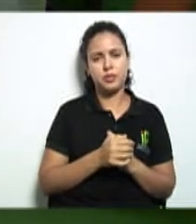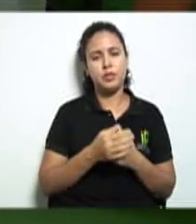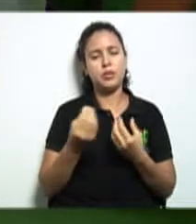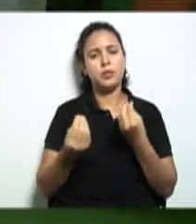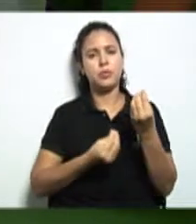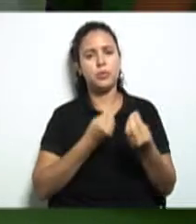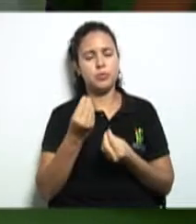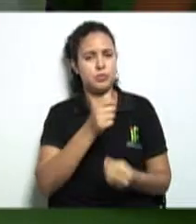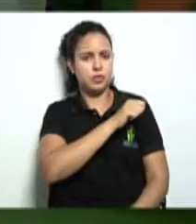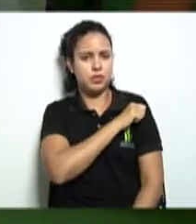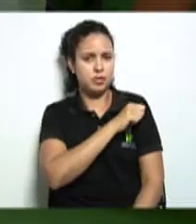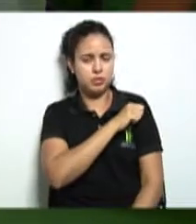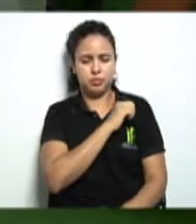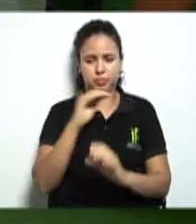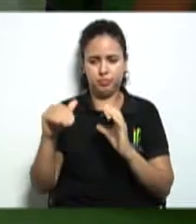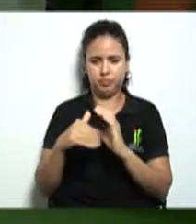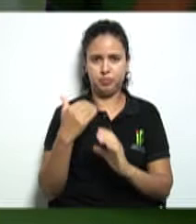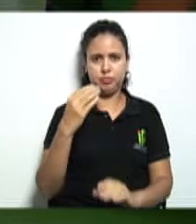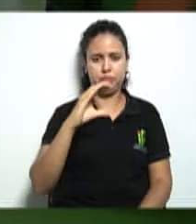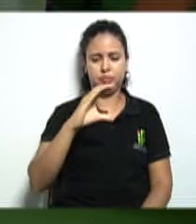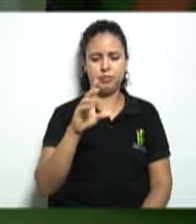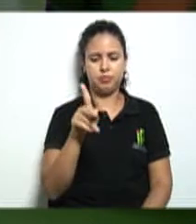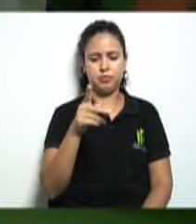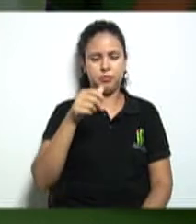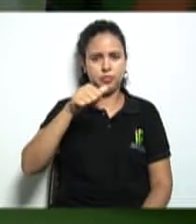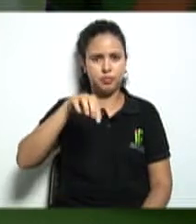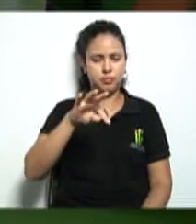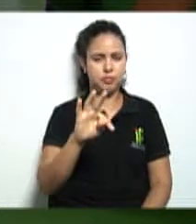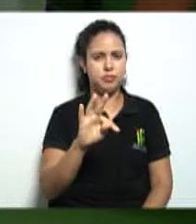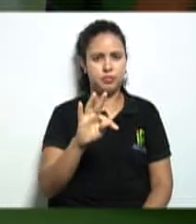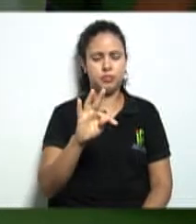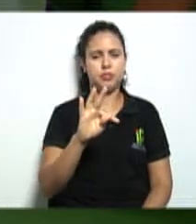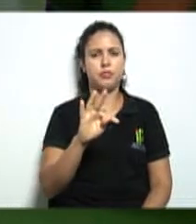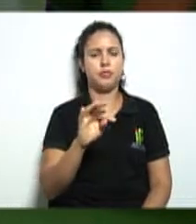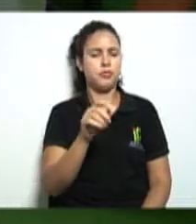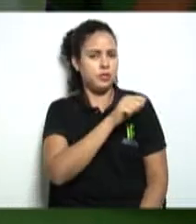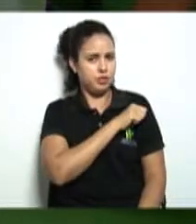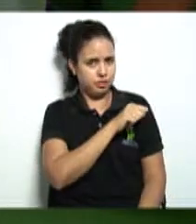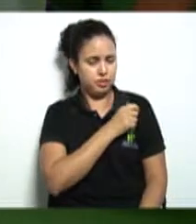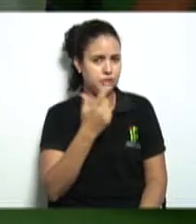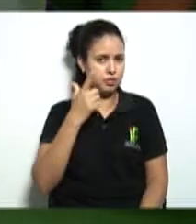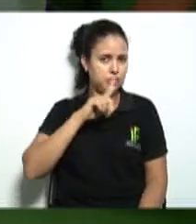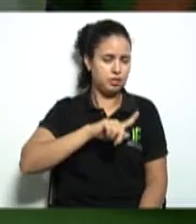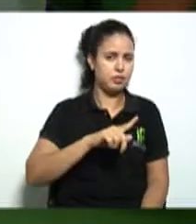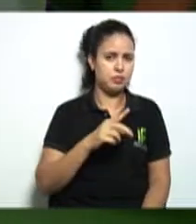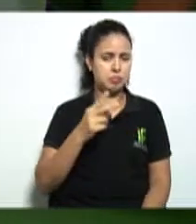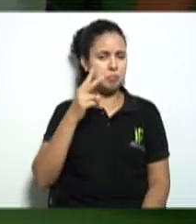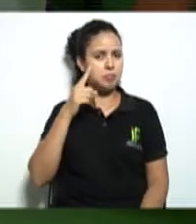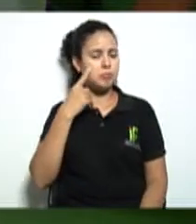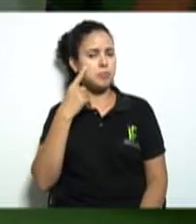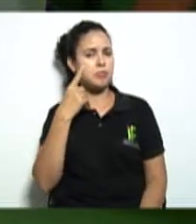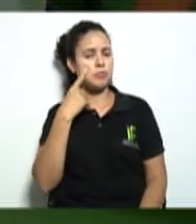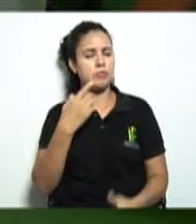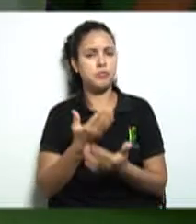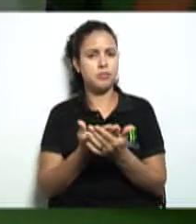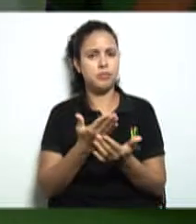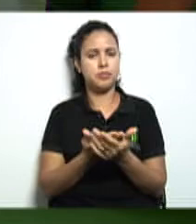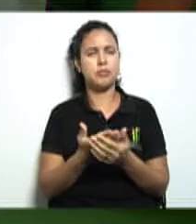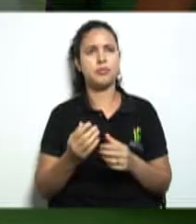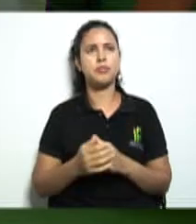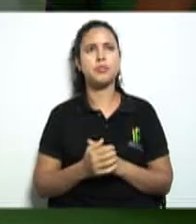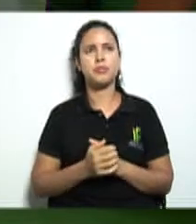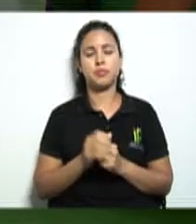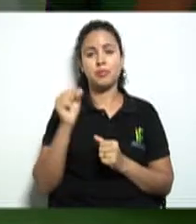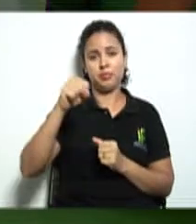participação dos nossos alunos aí no chat como é que está sendo o pessoal está participando está assistindo a aula como é que está aí está sim